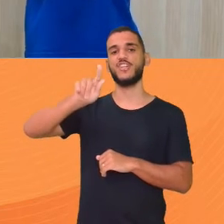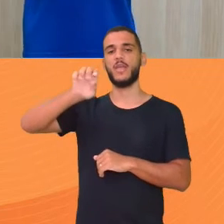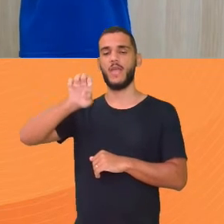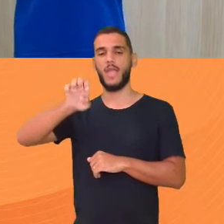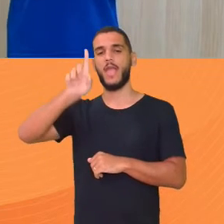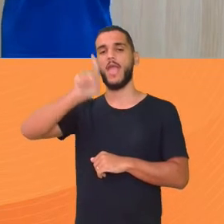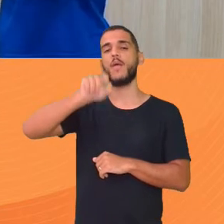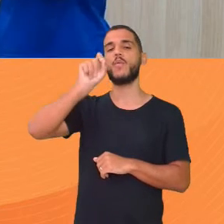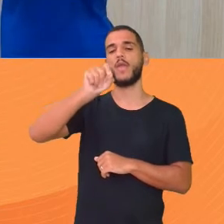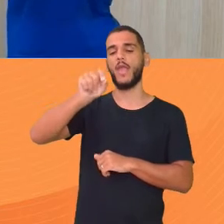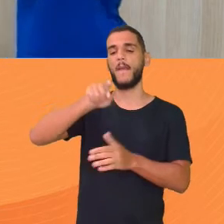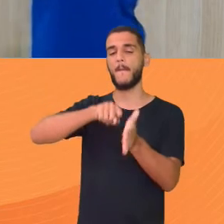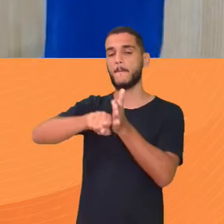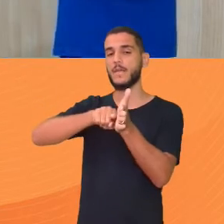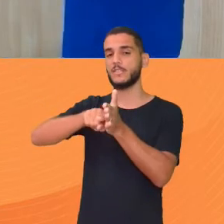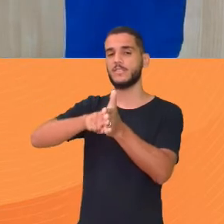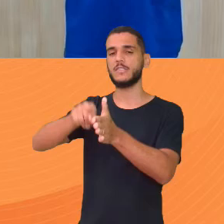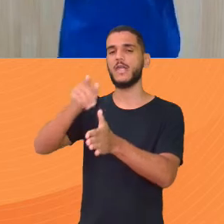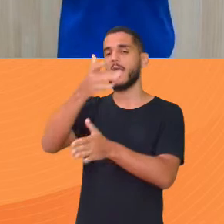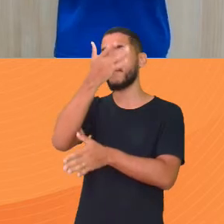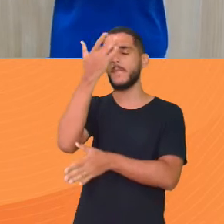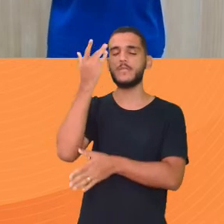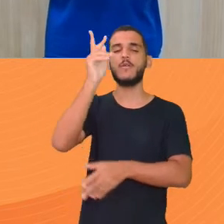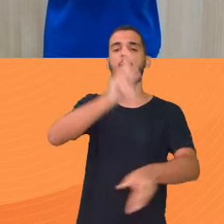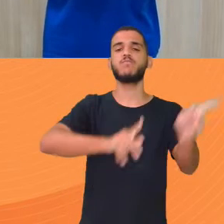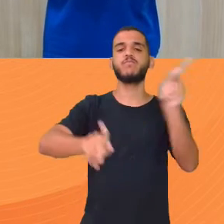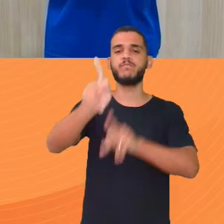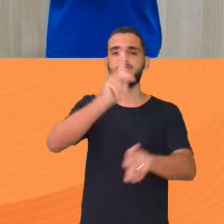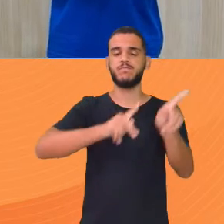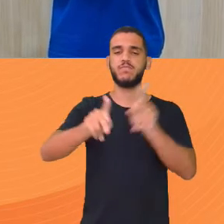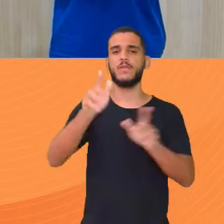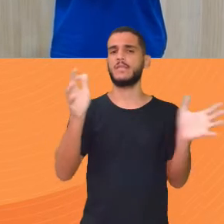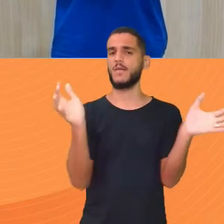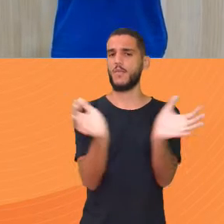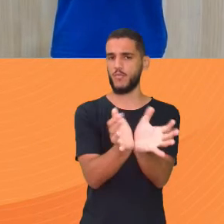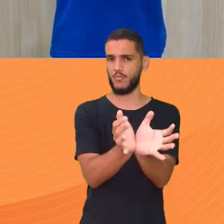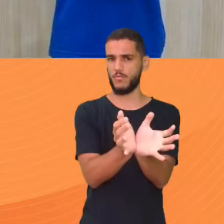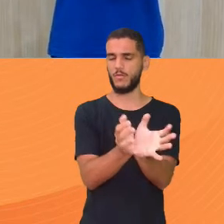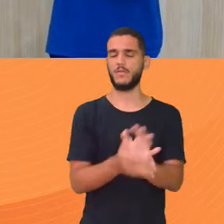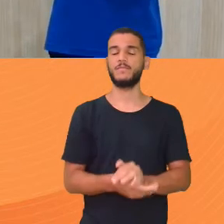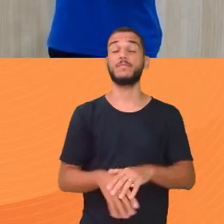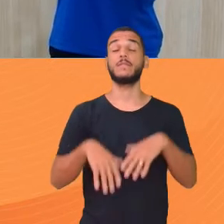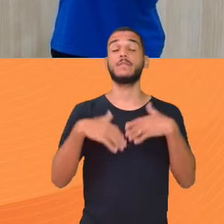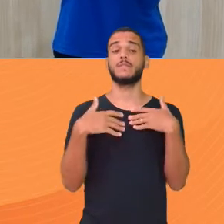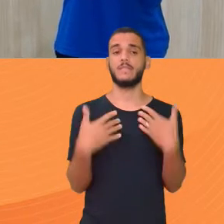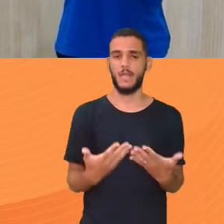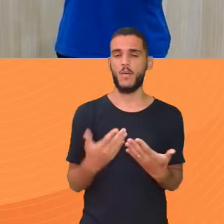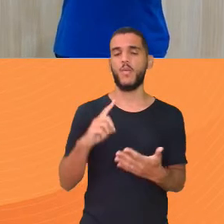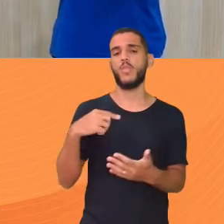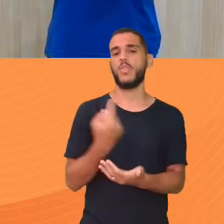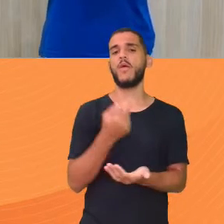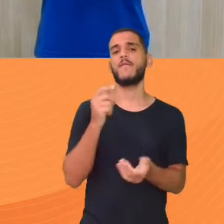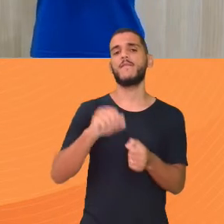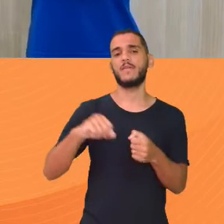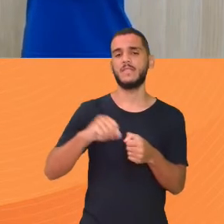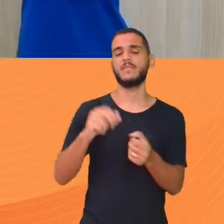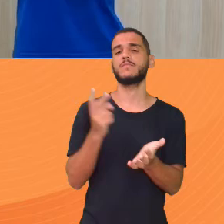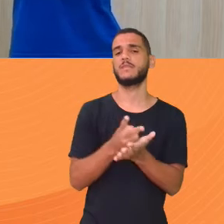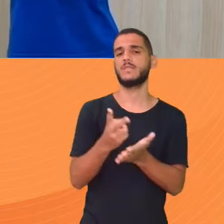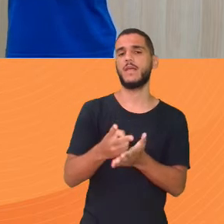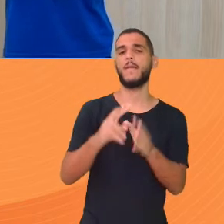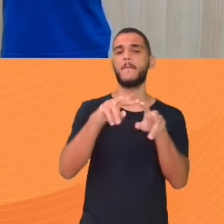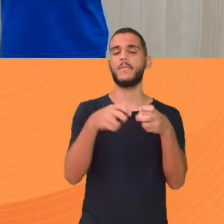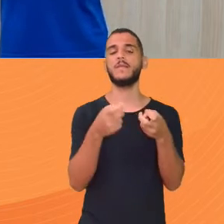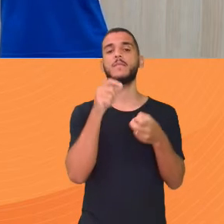Faz a pesquisa com algumas pessoas Em relação a qual é a população geral E aí eu observo aqui Quando a gente faz isso Específico A gente